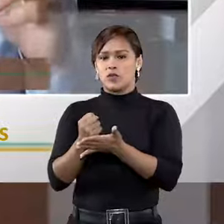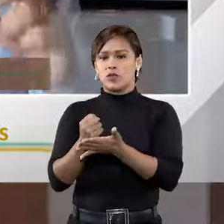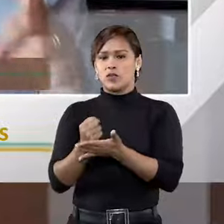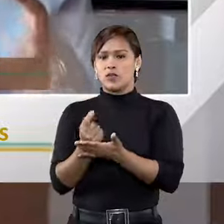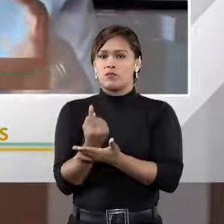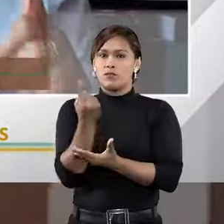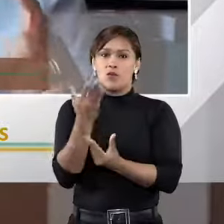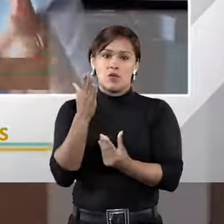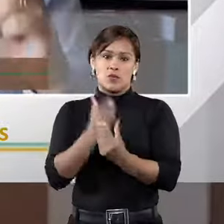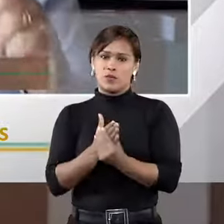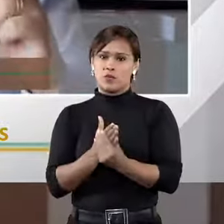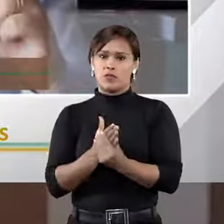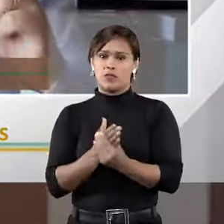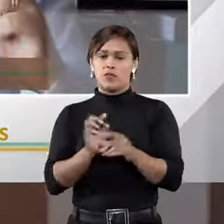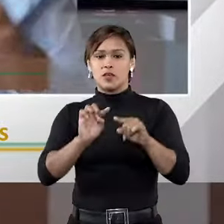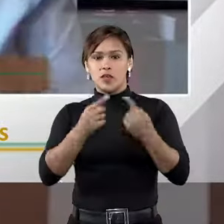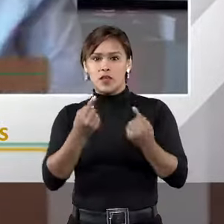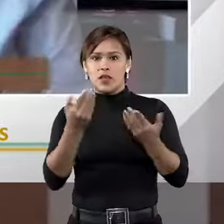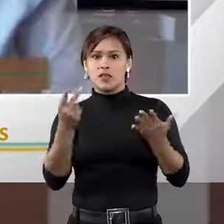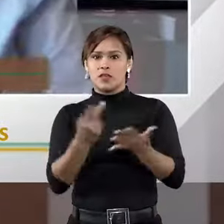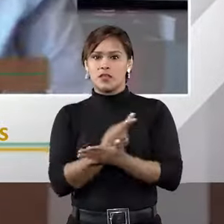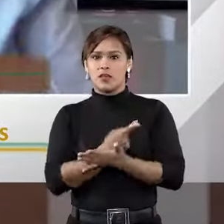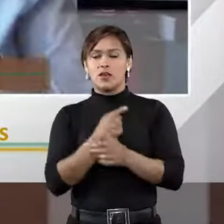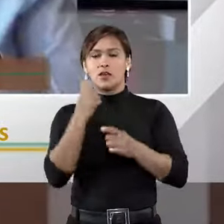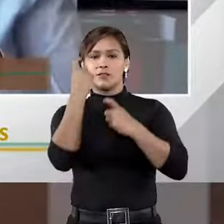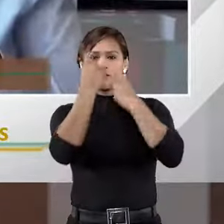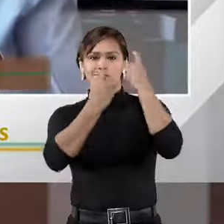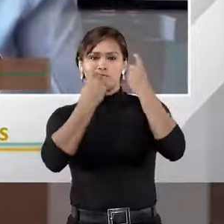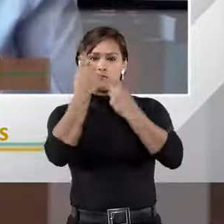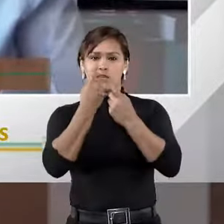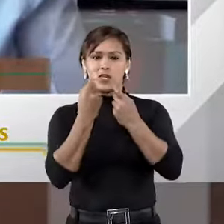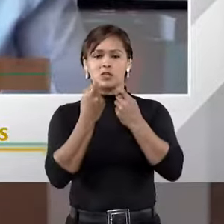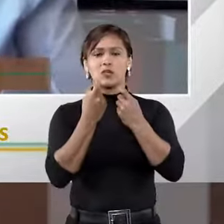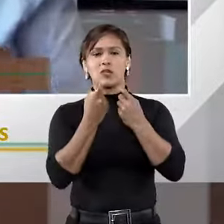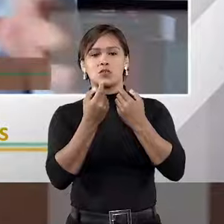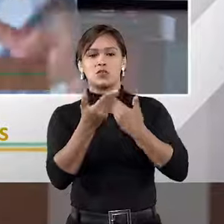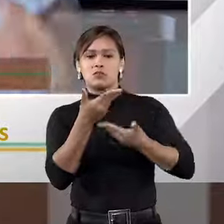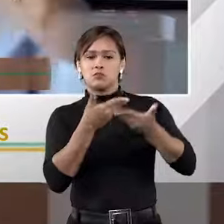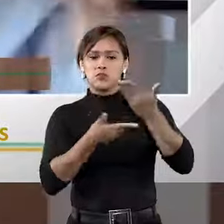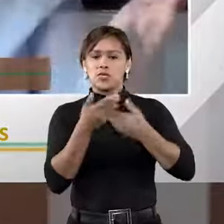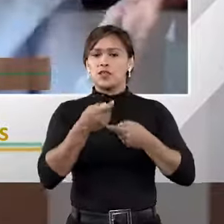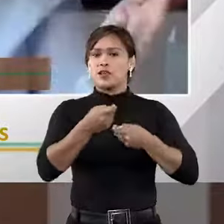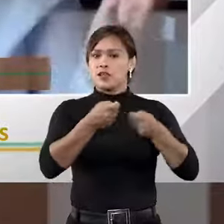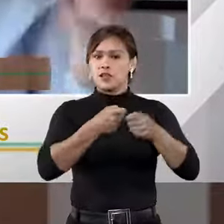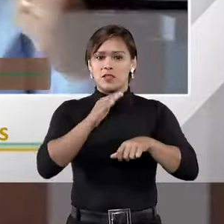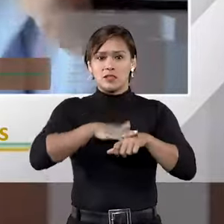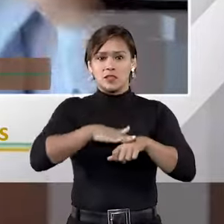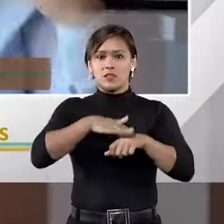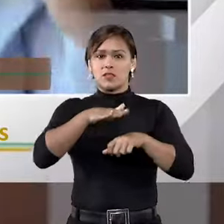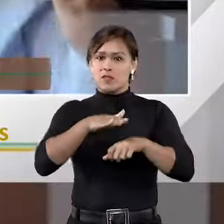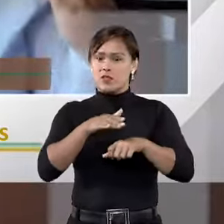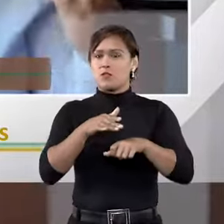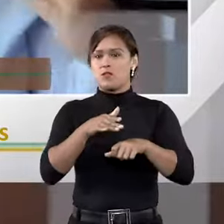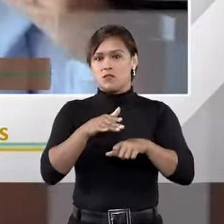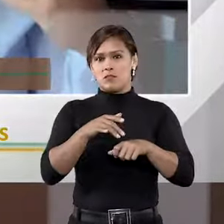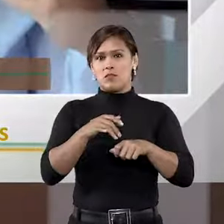hoc. E aí, por isso, as preocupações sobre imparcialidade na arbitragem são muito mais...